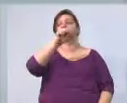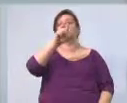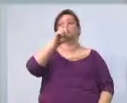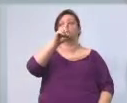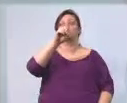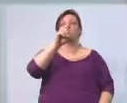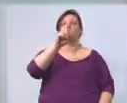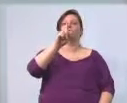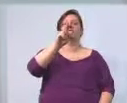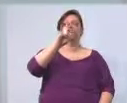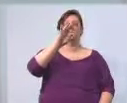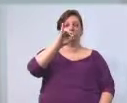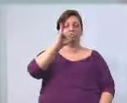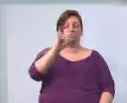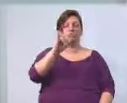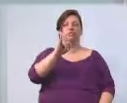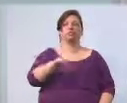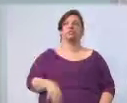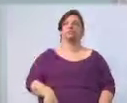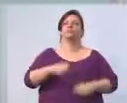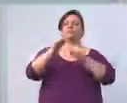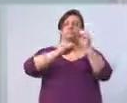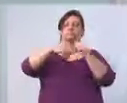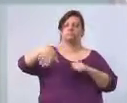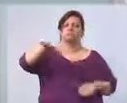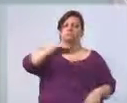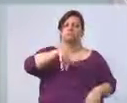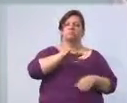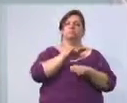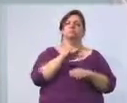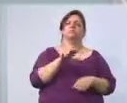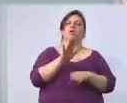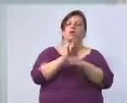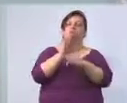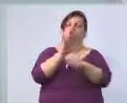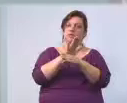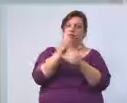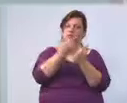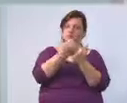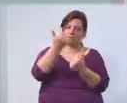Guth, imprensa, assessores presentes.